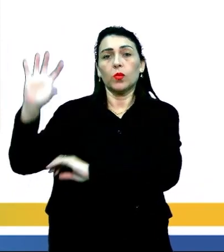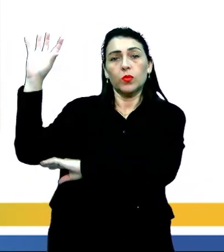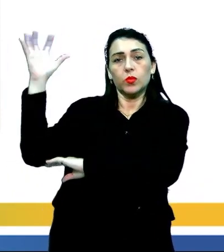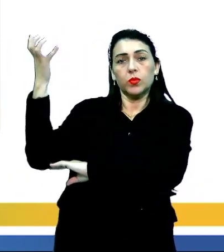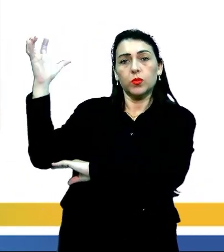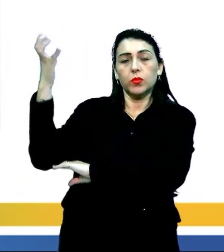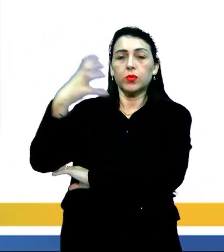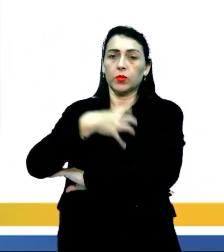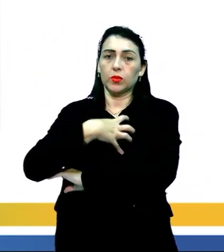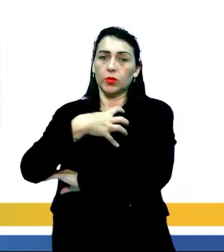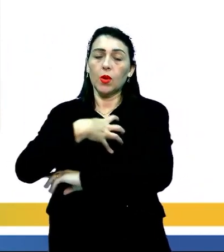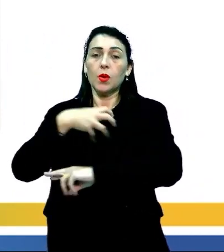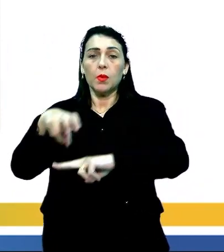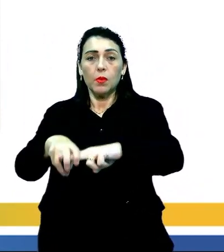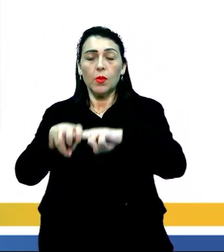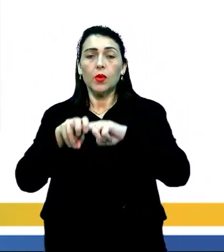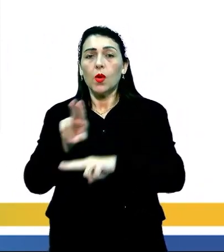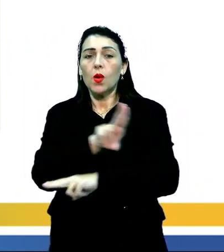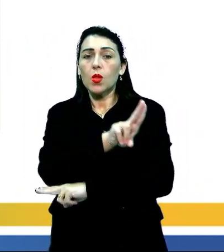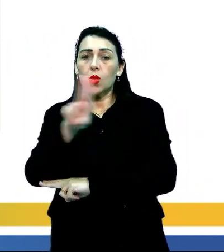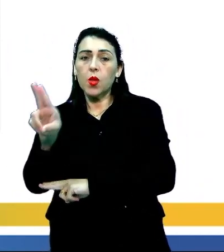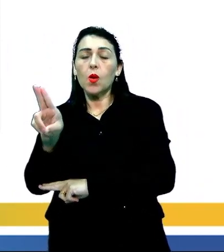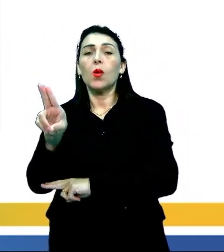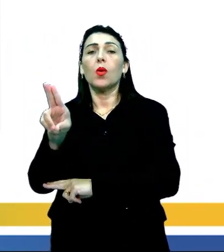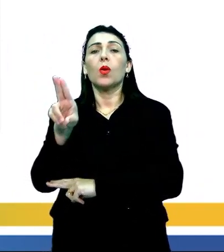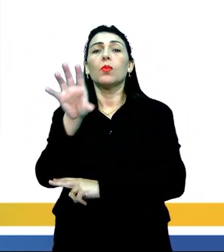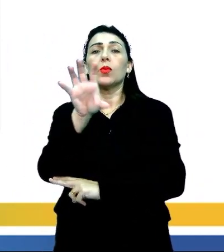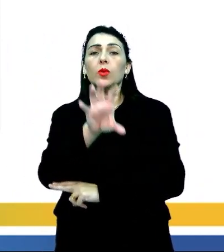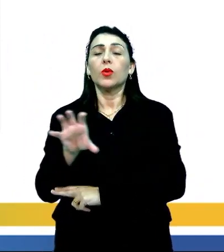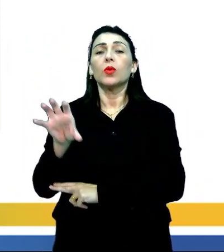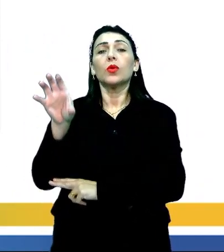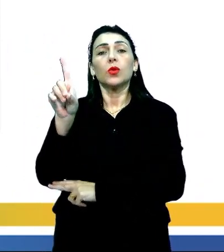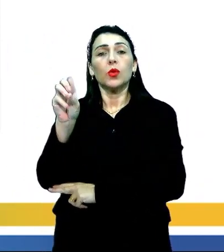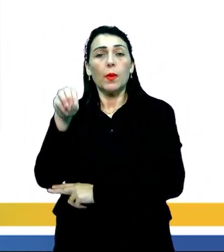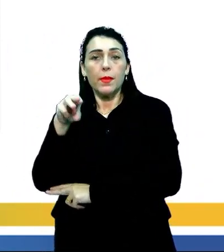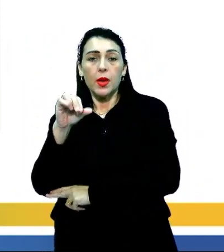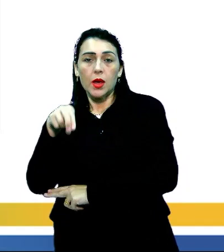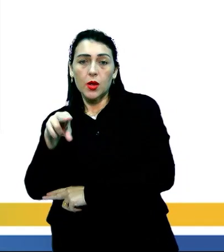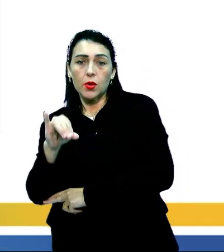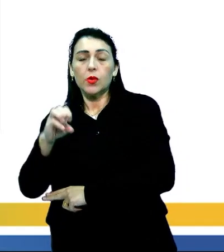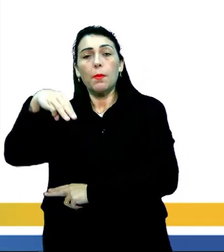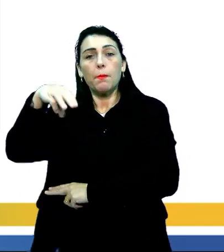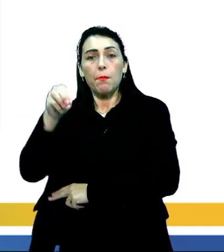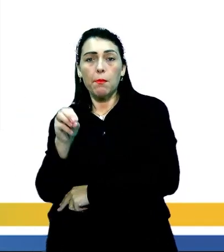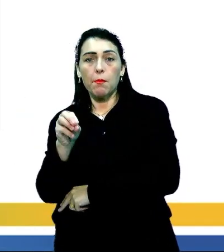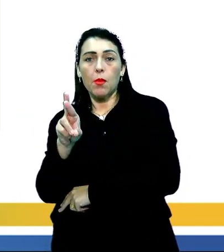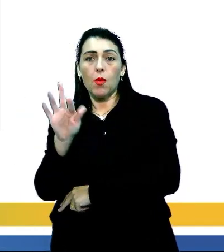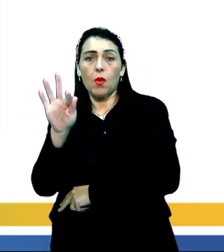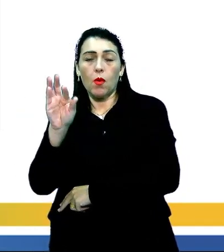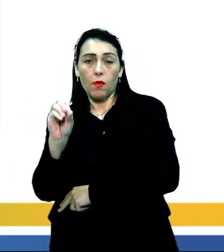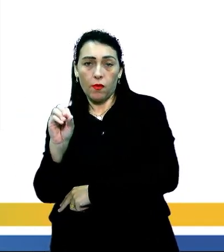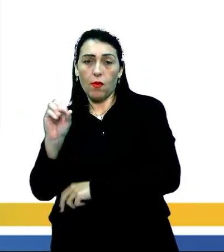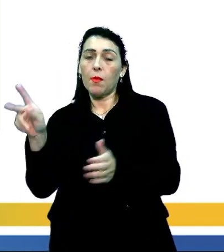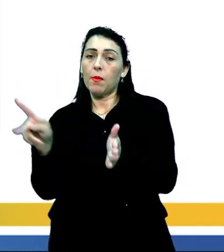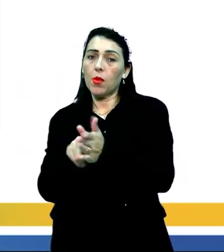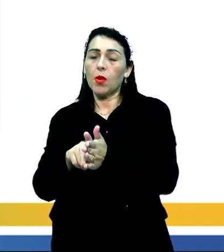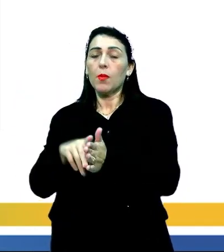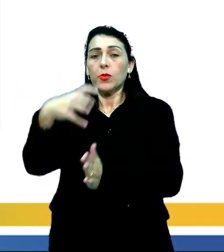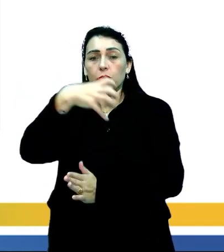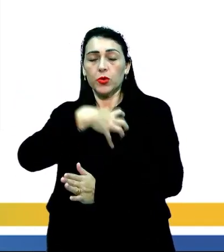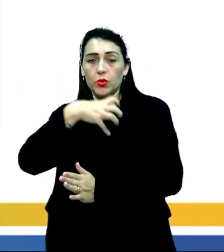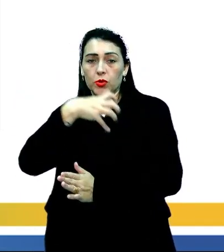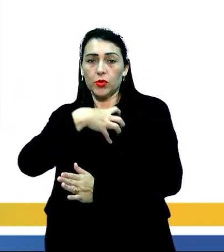climáticos. Por isso o nome domínios morfoclimáticos, ou seja, morfo vem de forma,